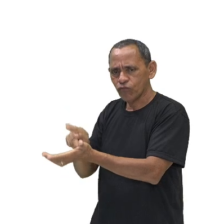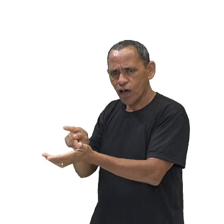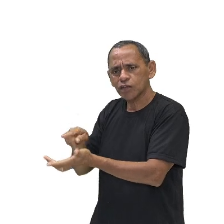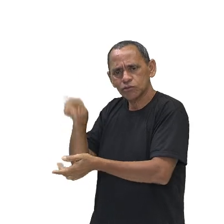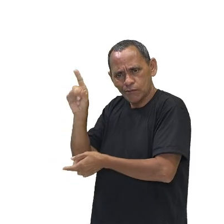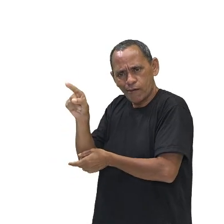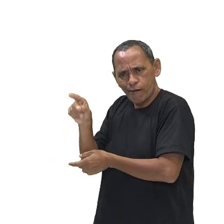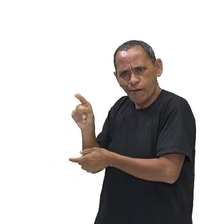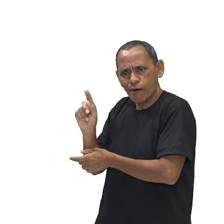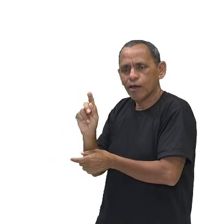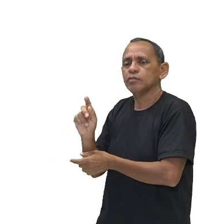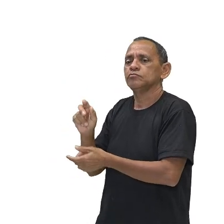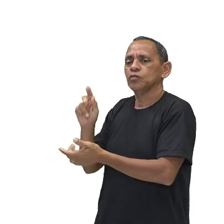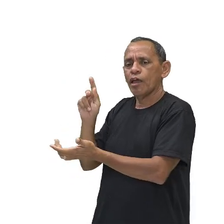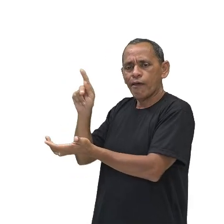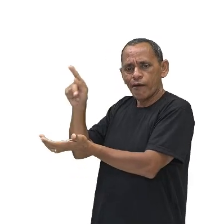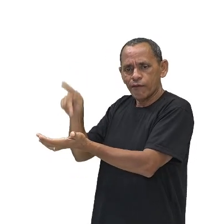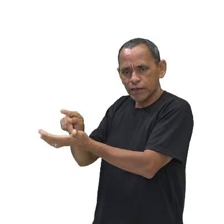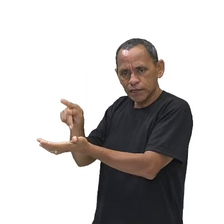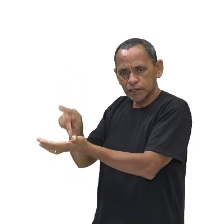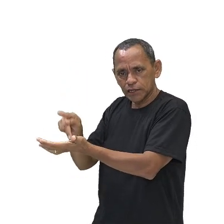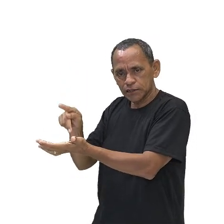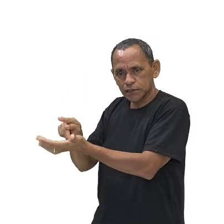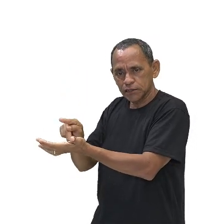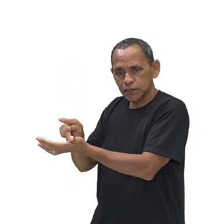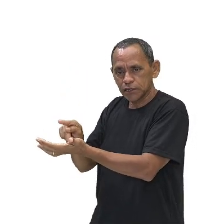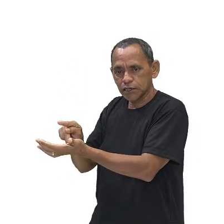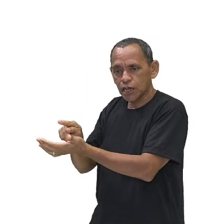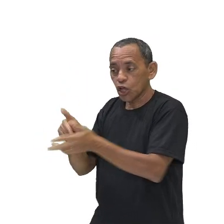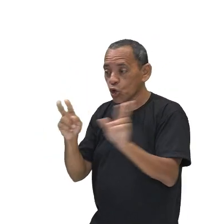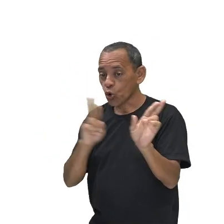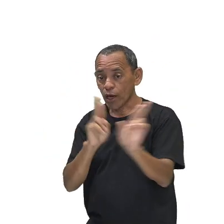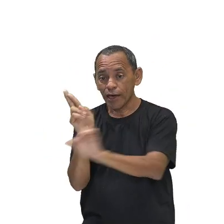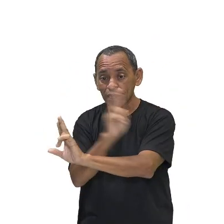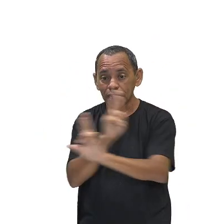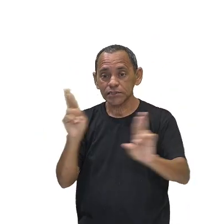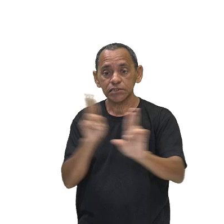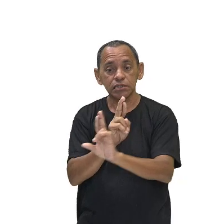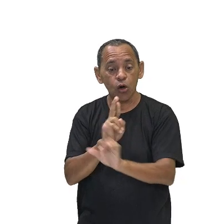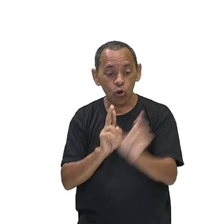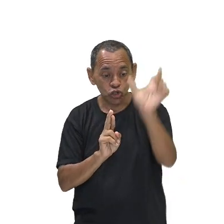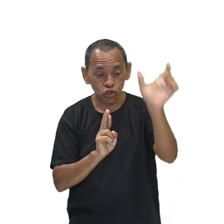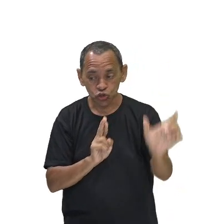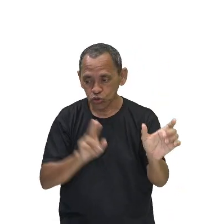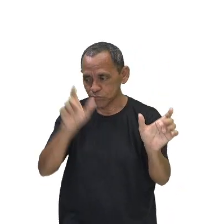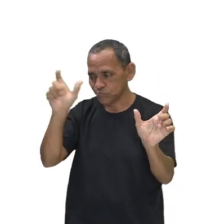e interação recíprocas entre os agentes sociais.